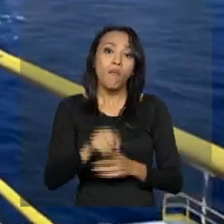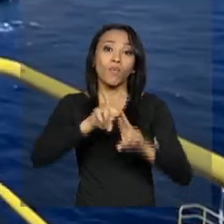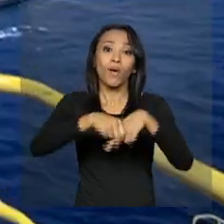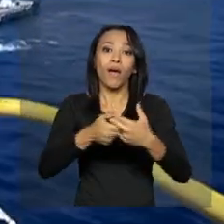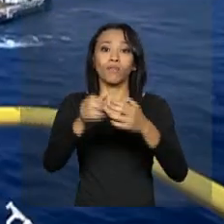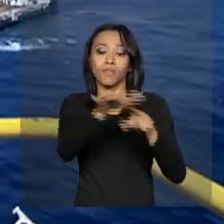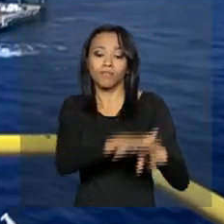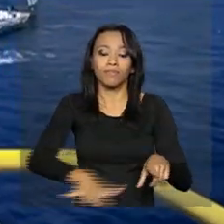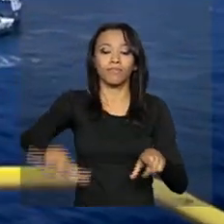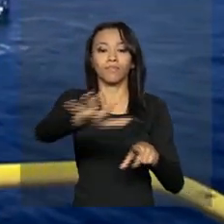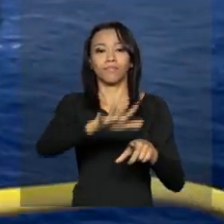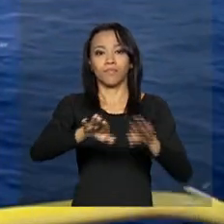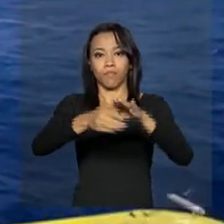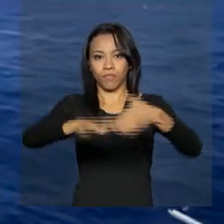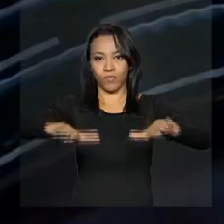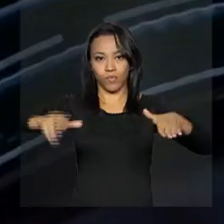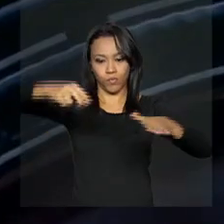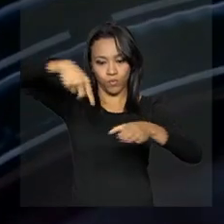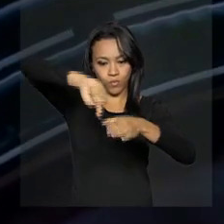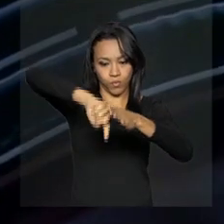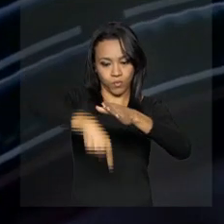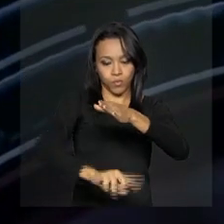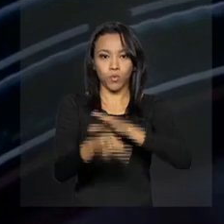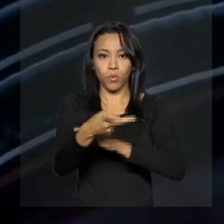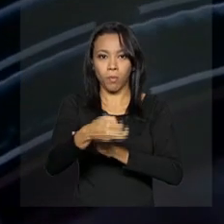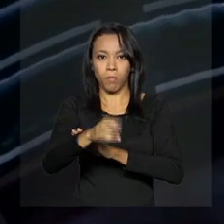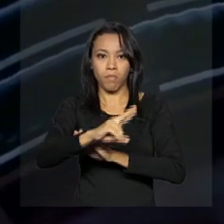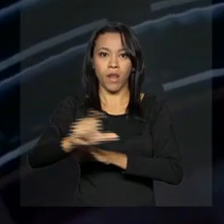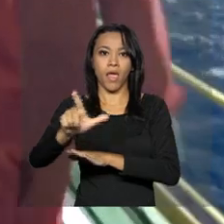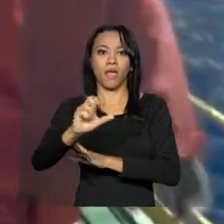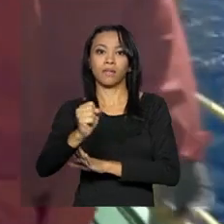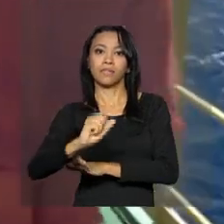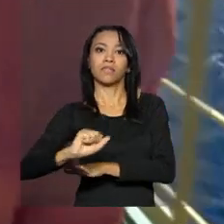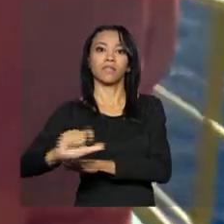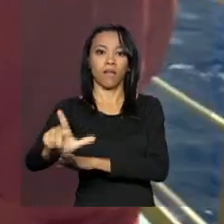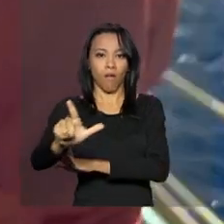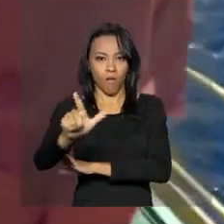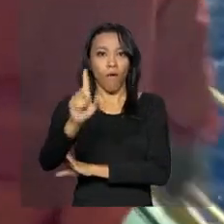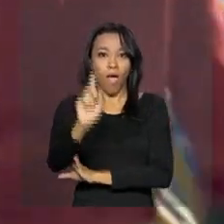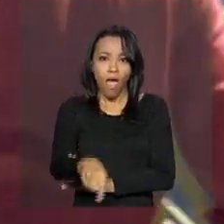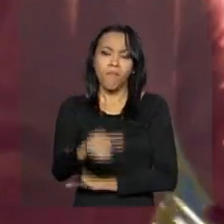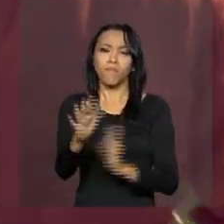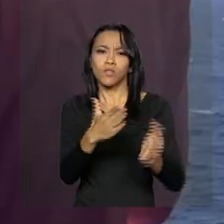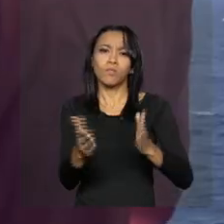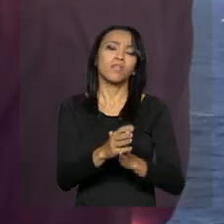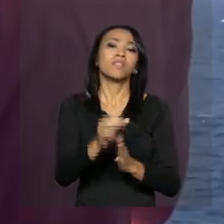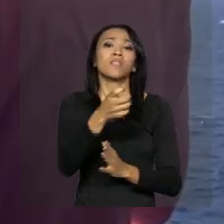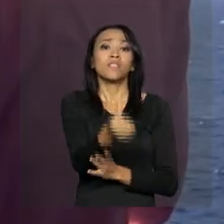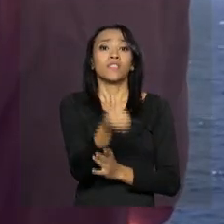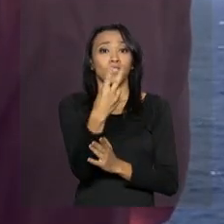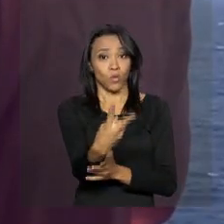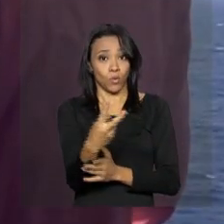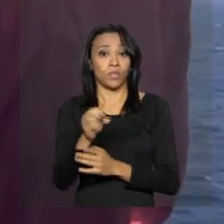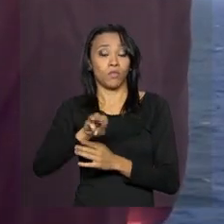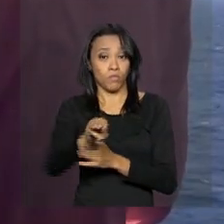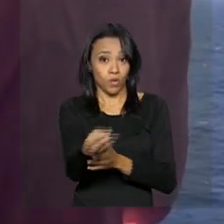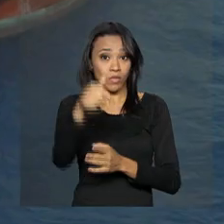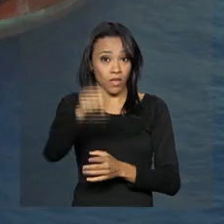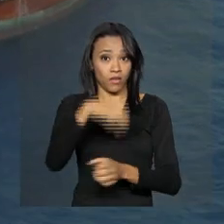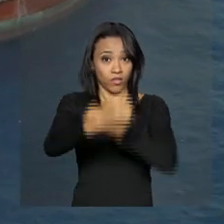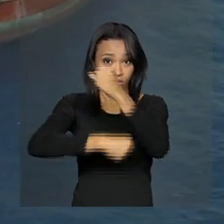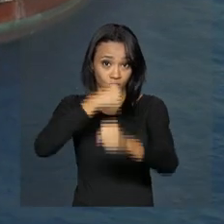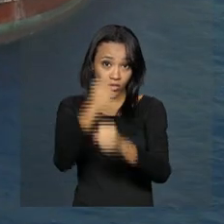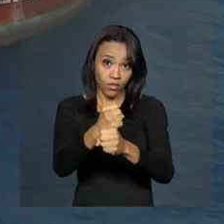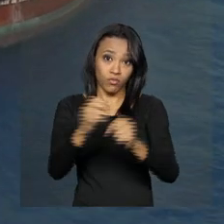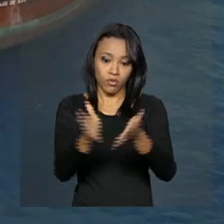-sal. De acordo com a organização, a produção mundial deve ser, em média, de 62 milhões de barris diários este ano,